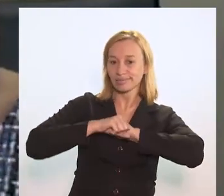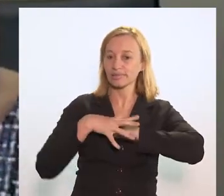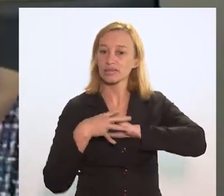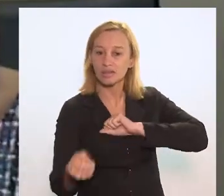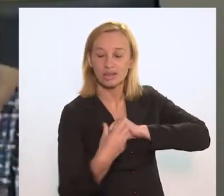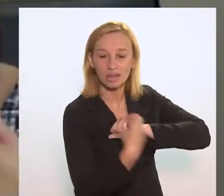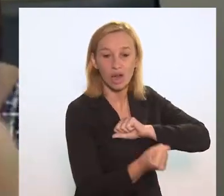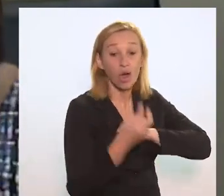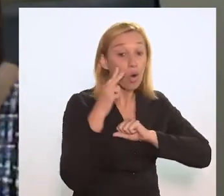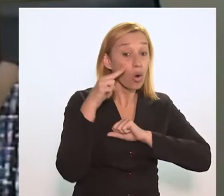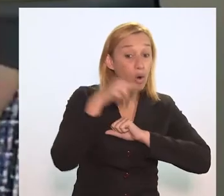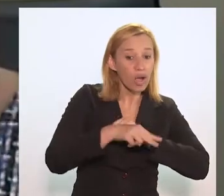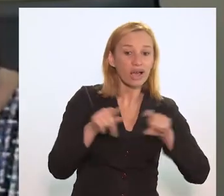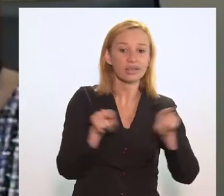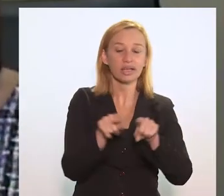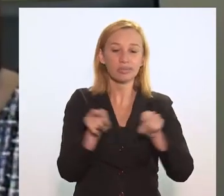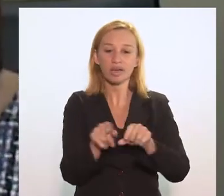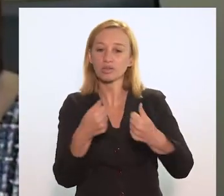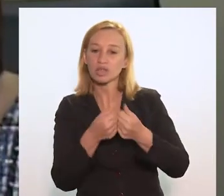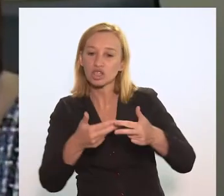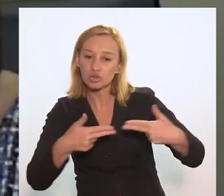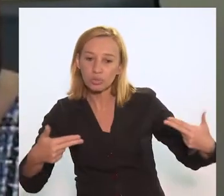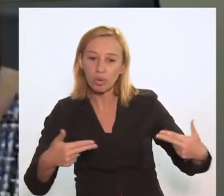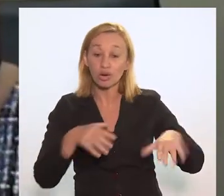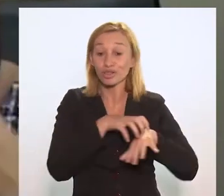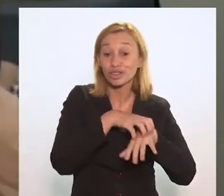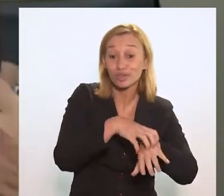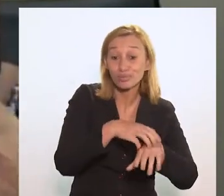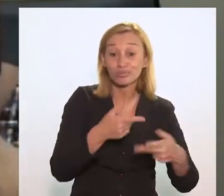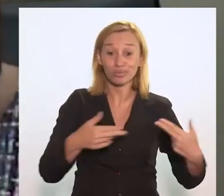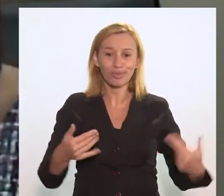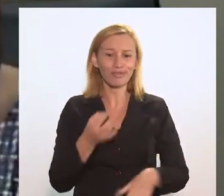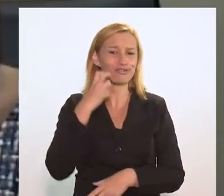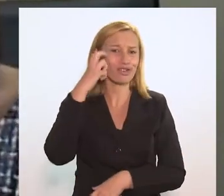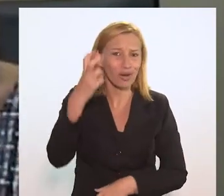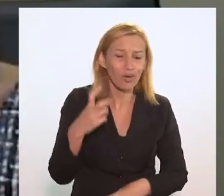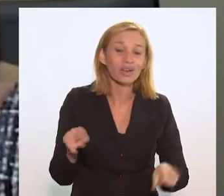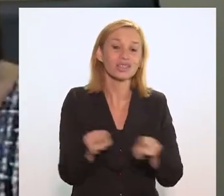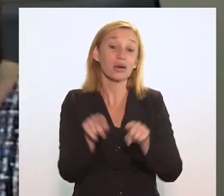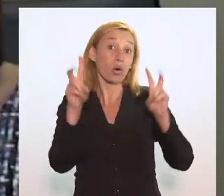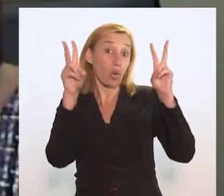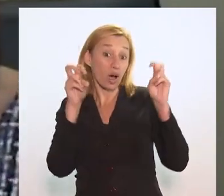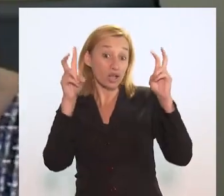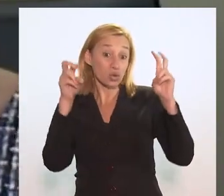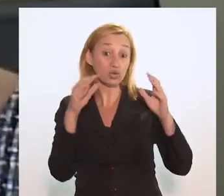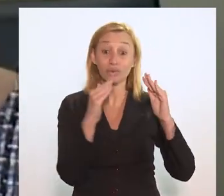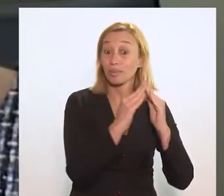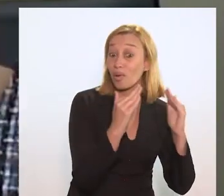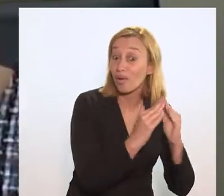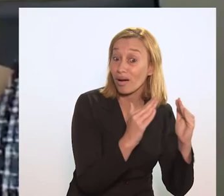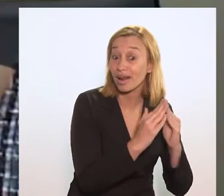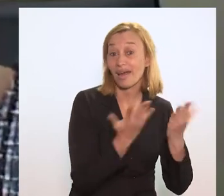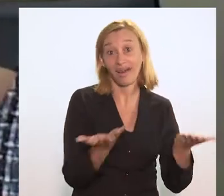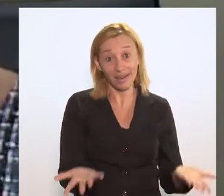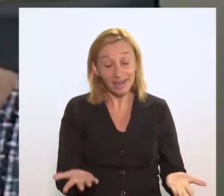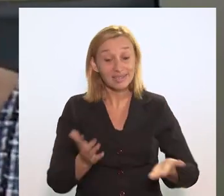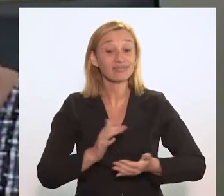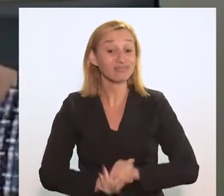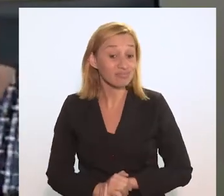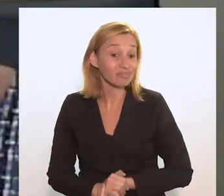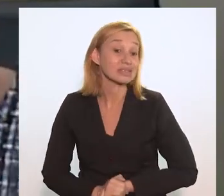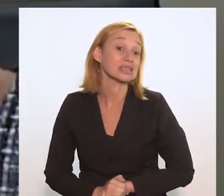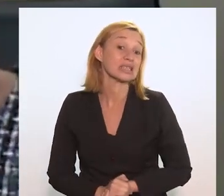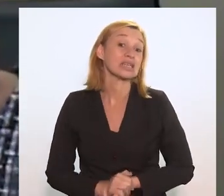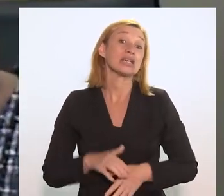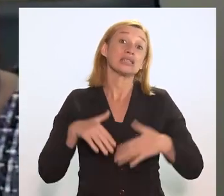transmissão, olhar para a questão do transporte público, que nos envergonha, olhar para a questão da habitação, da